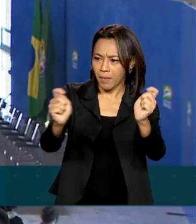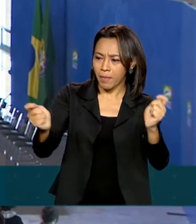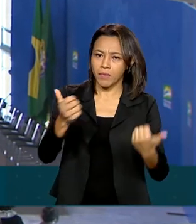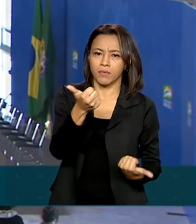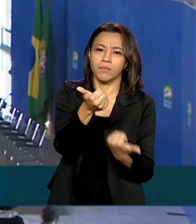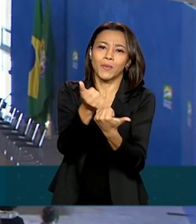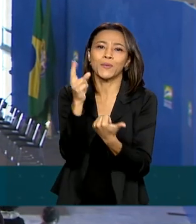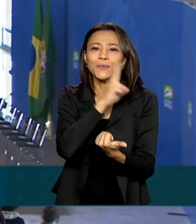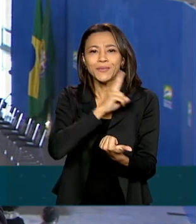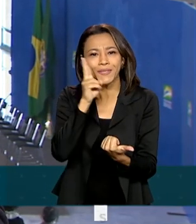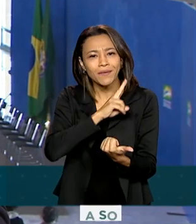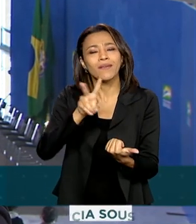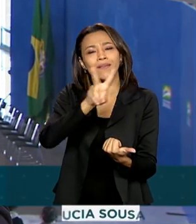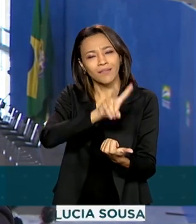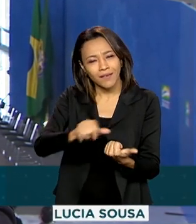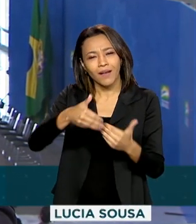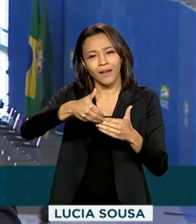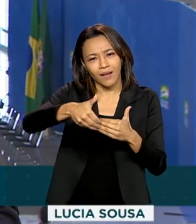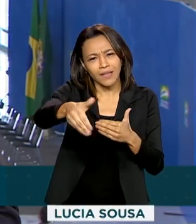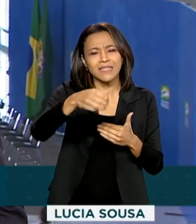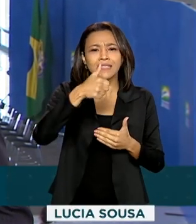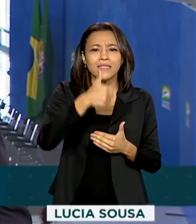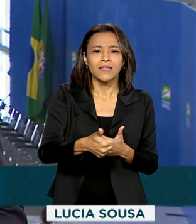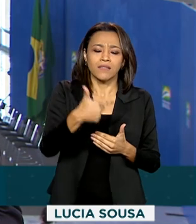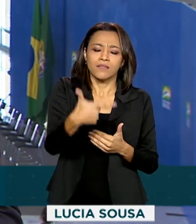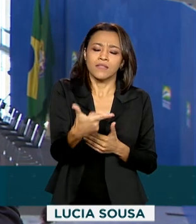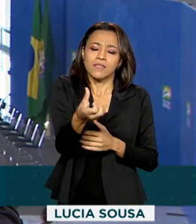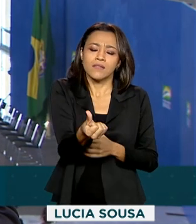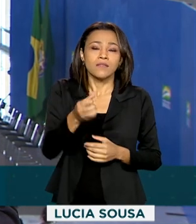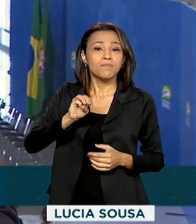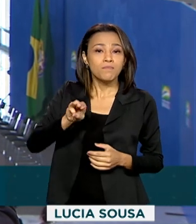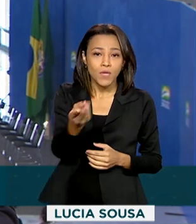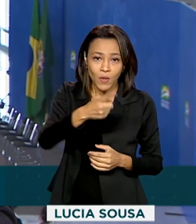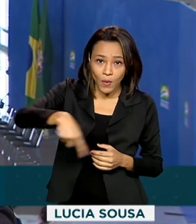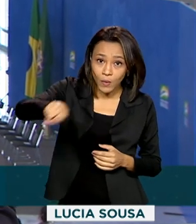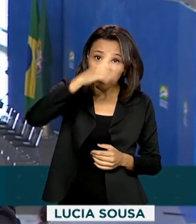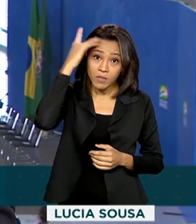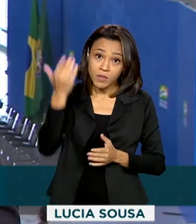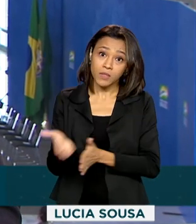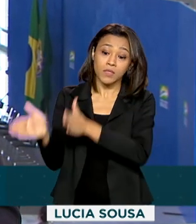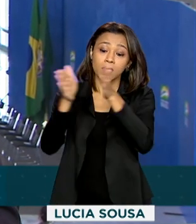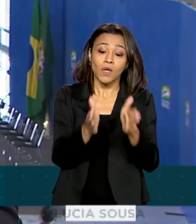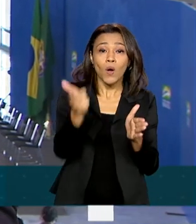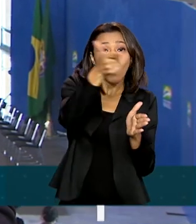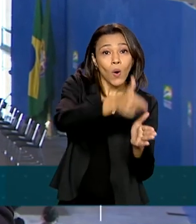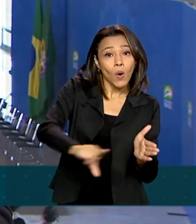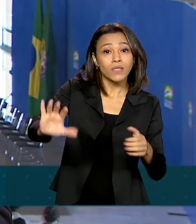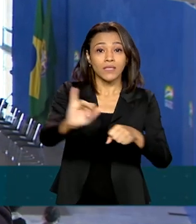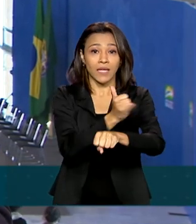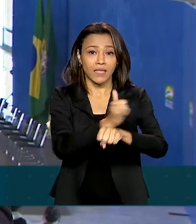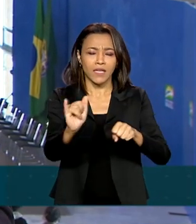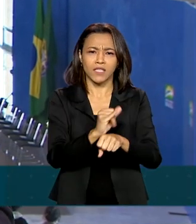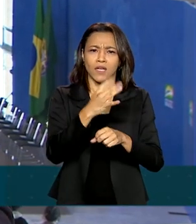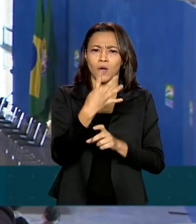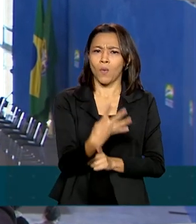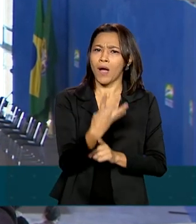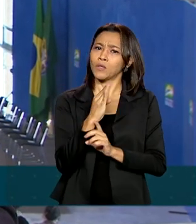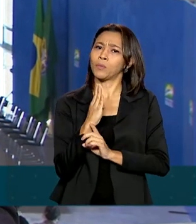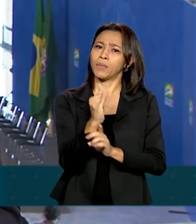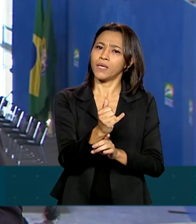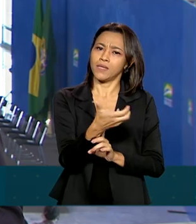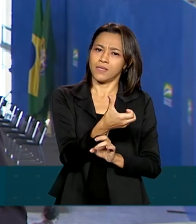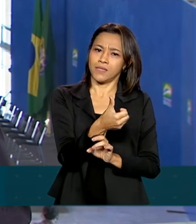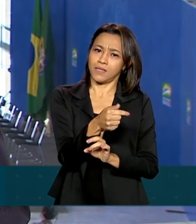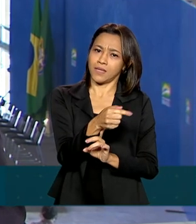direta e indiretamente aí 126 milhões de pessoas. Outra medida é o plano que destinou 4 bilhões e 700